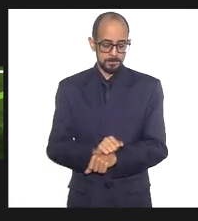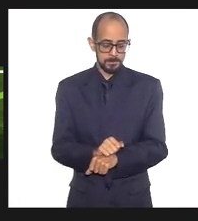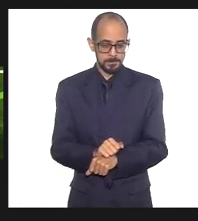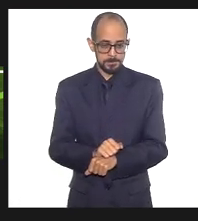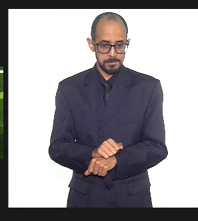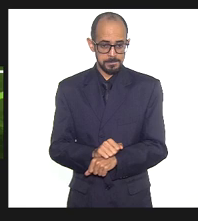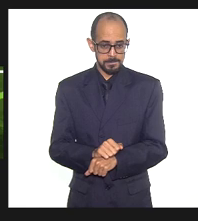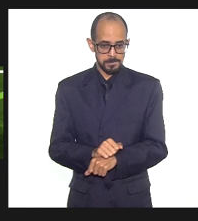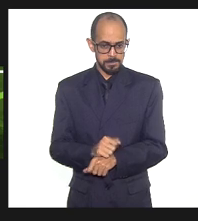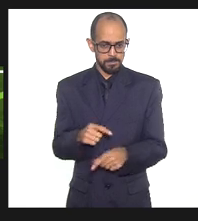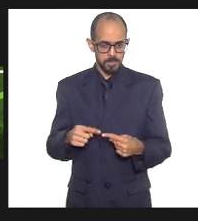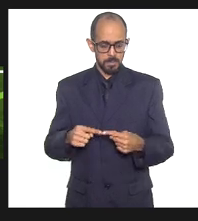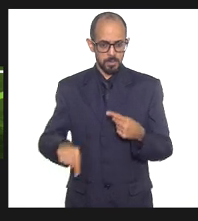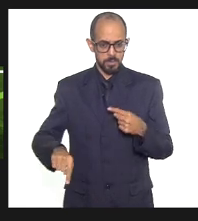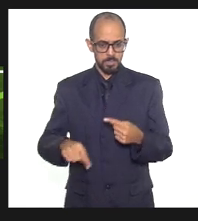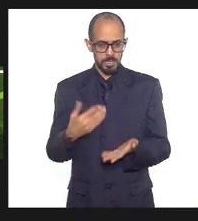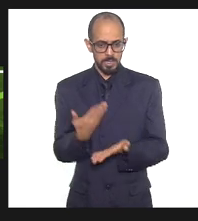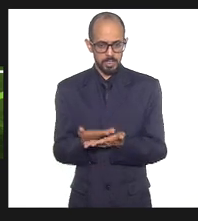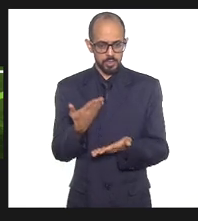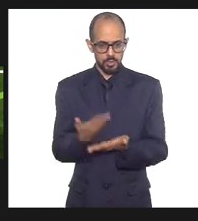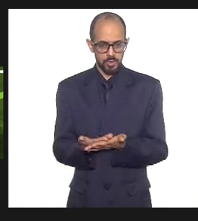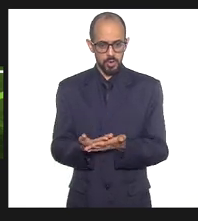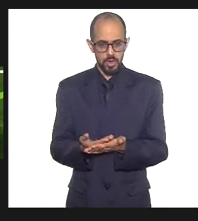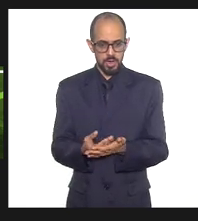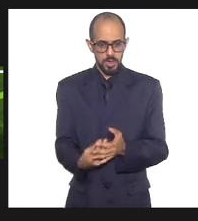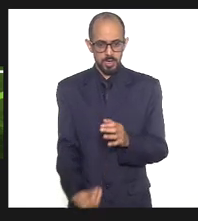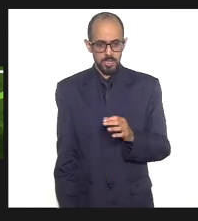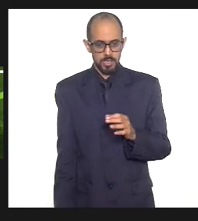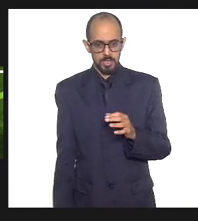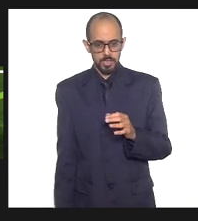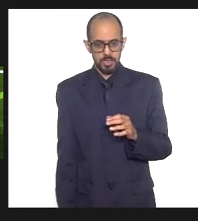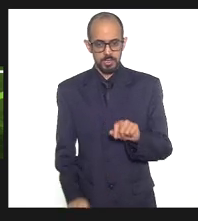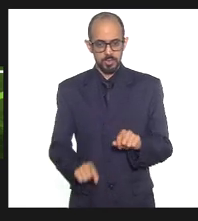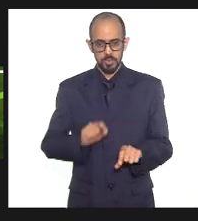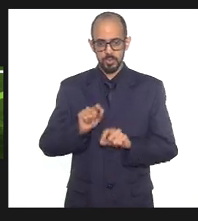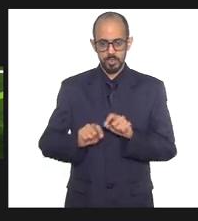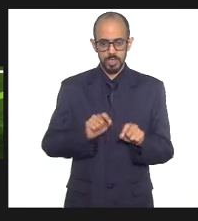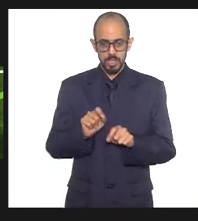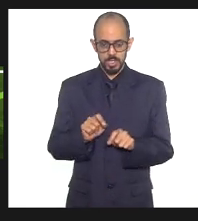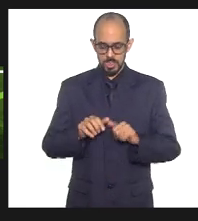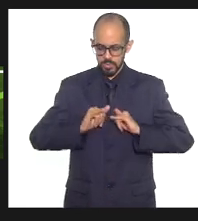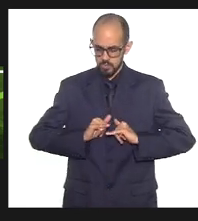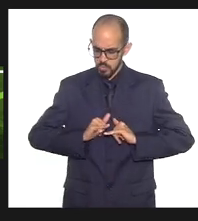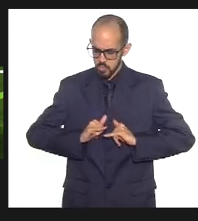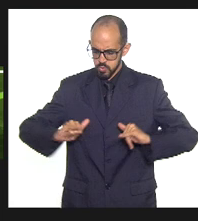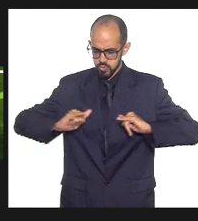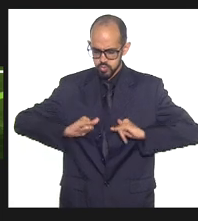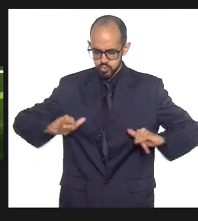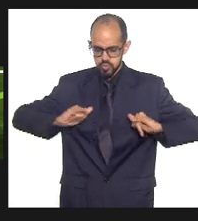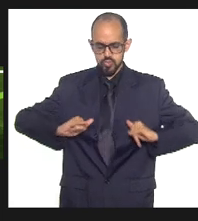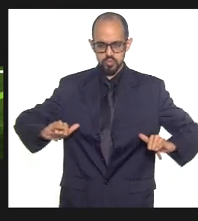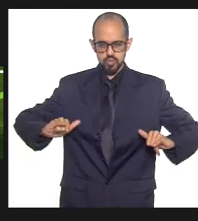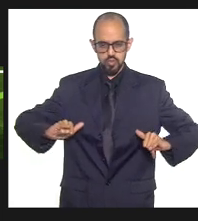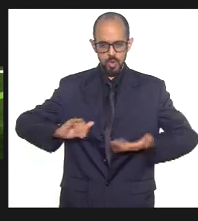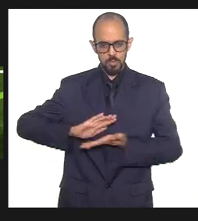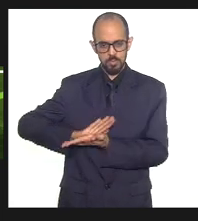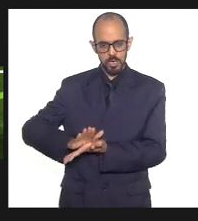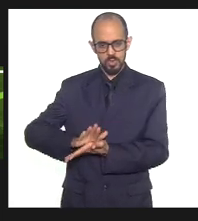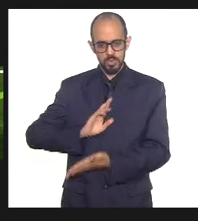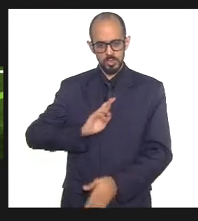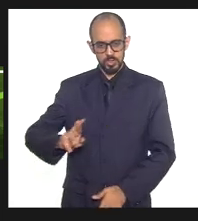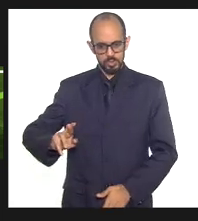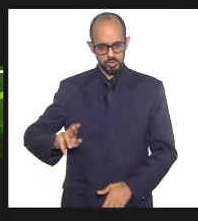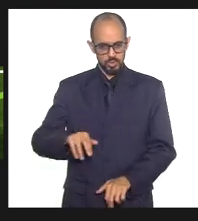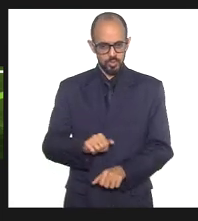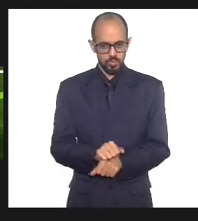impedir que a escola vire uma, um difusor de intolerância. eu tive, deputada